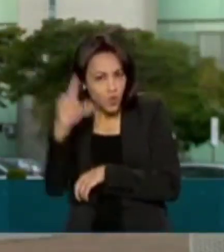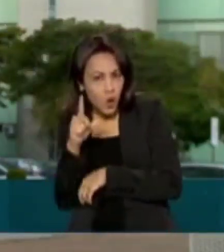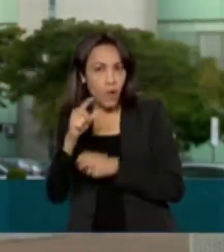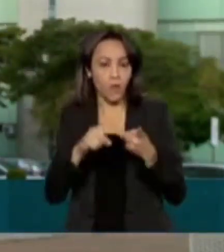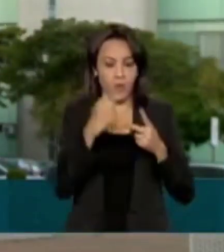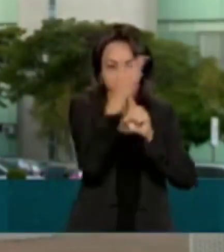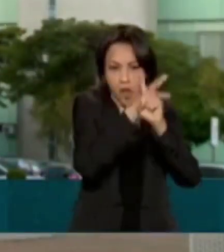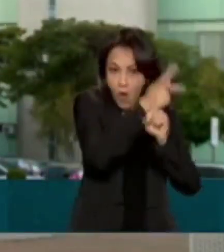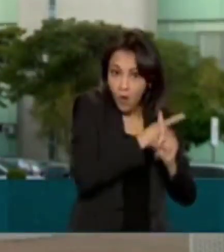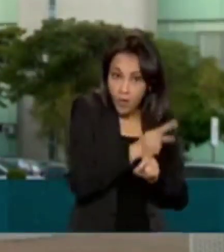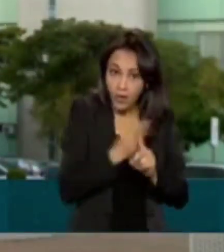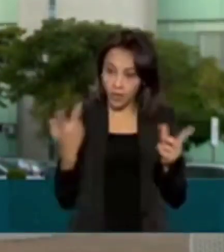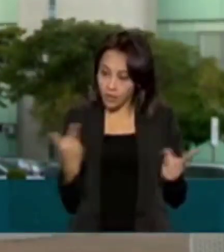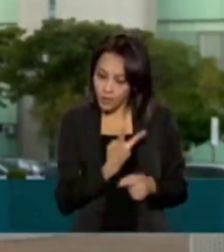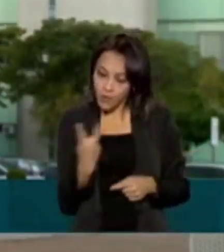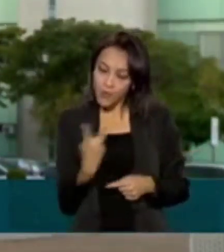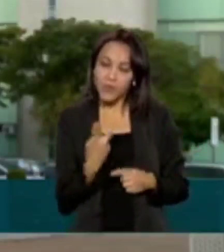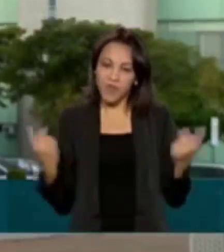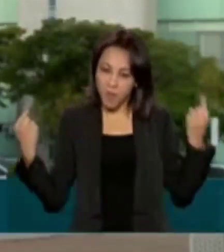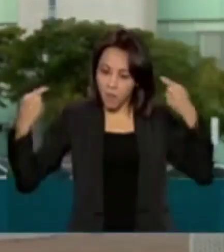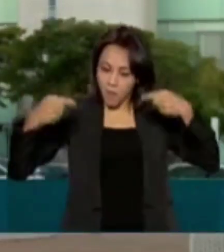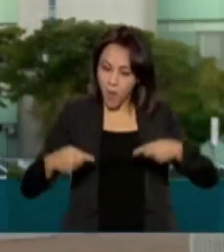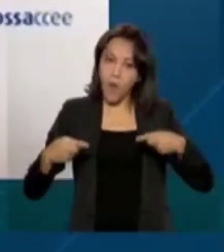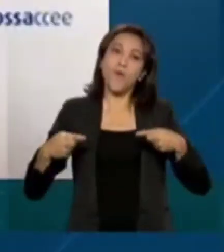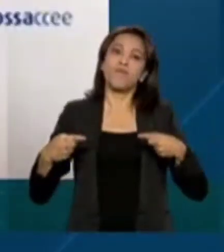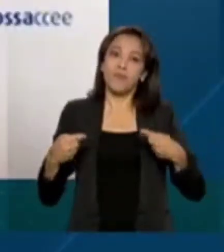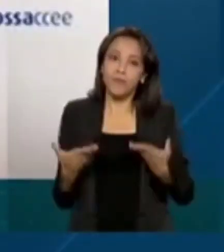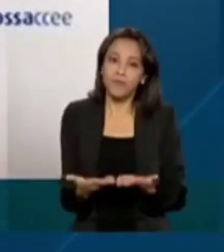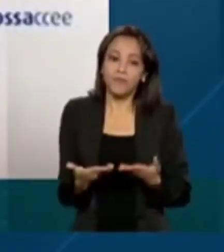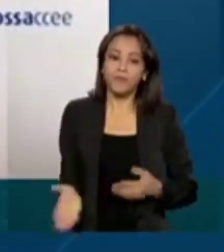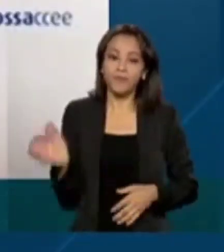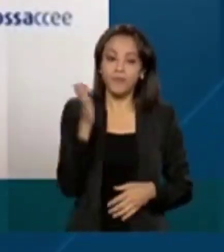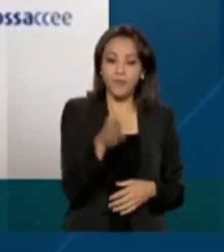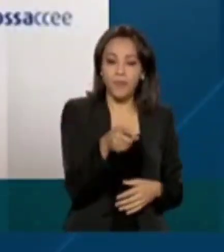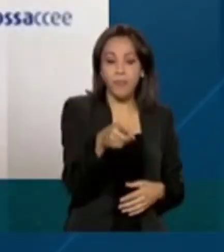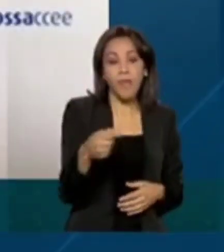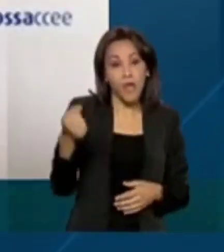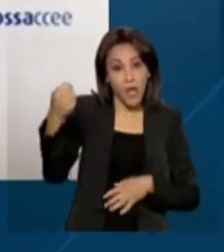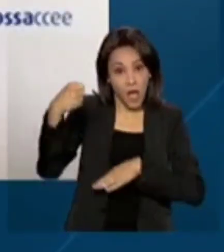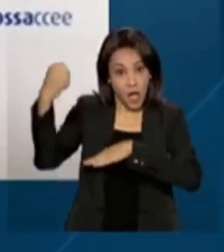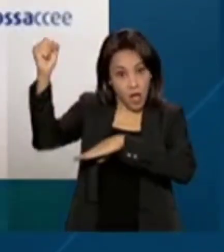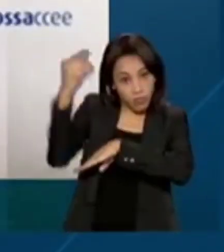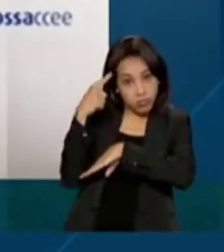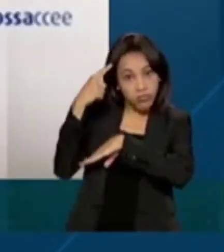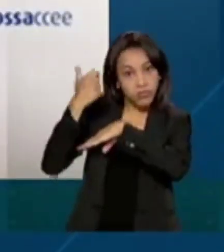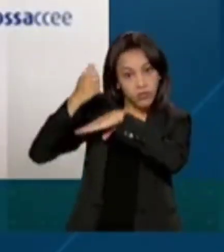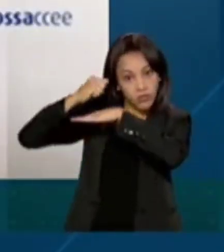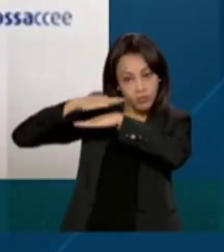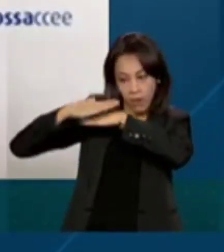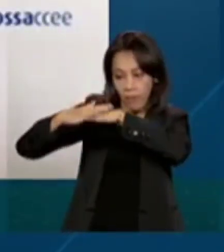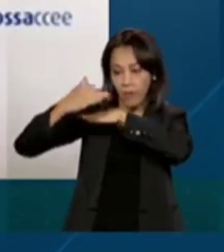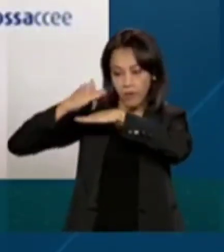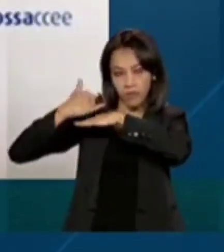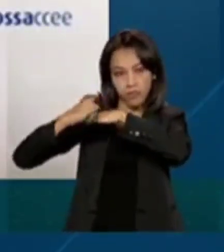eólica foram colocados em concorrência direta. A fonte solar já está